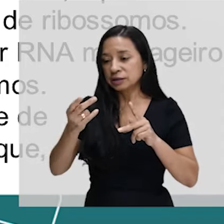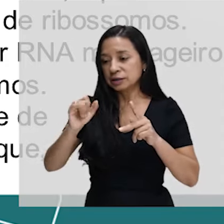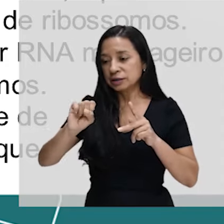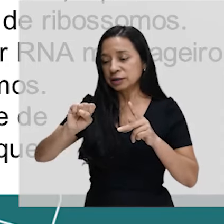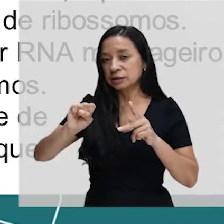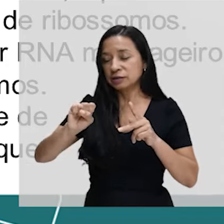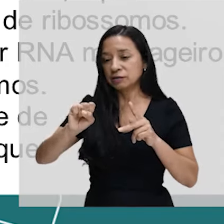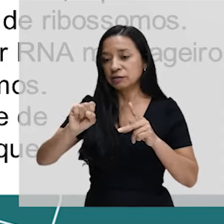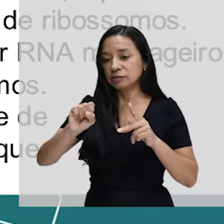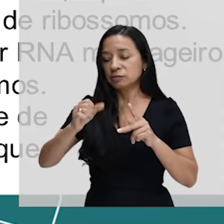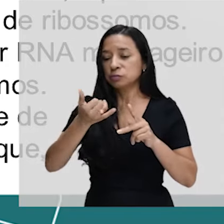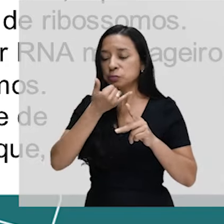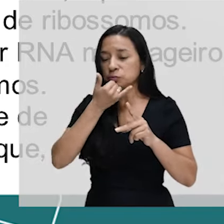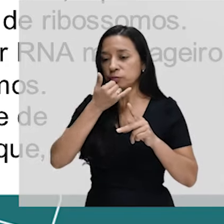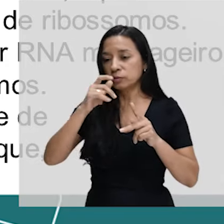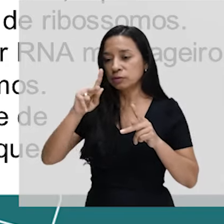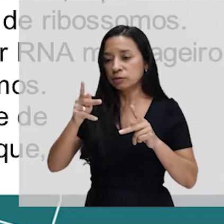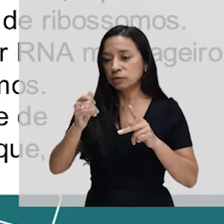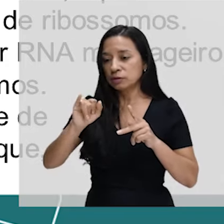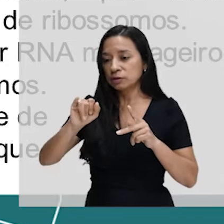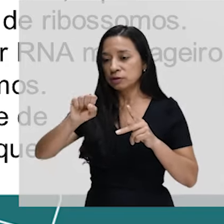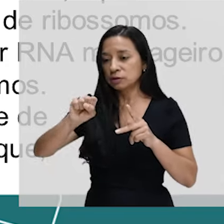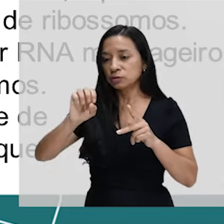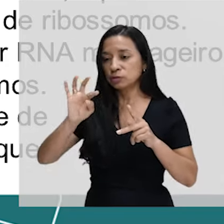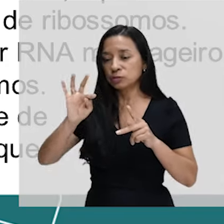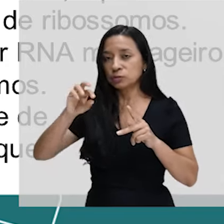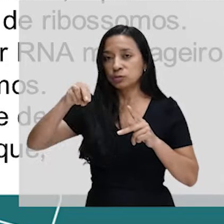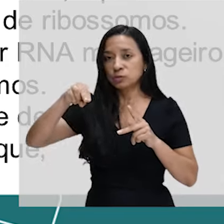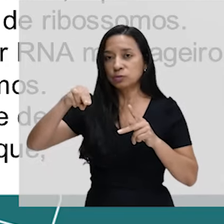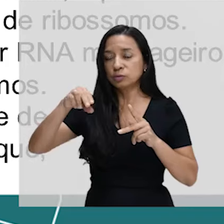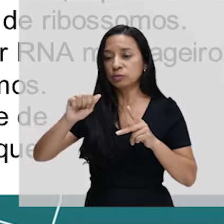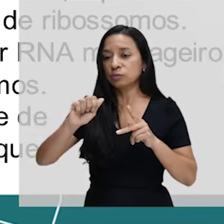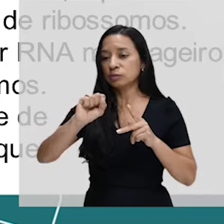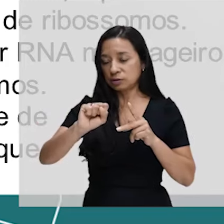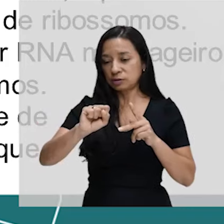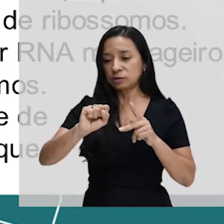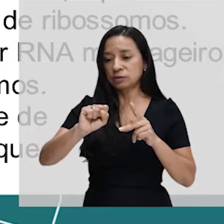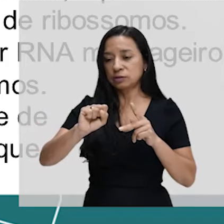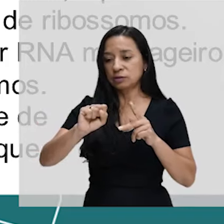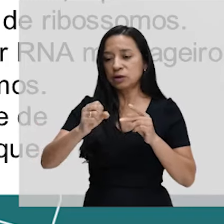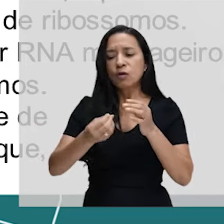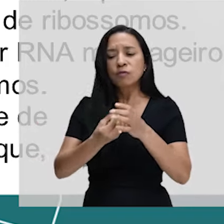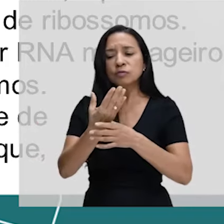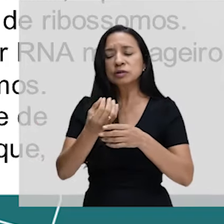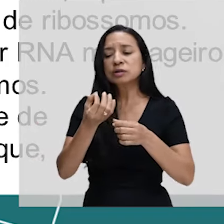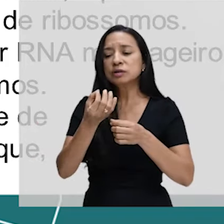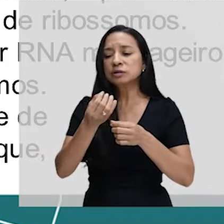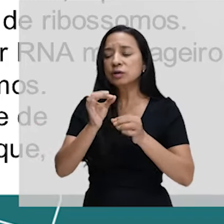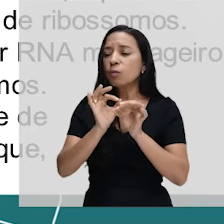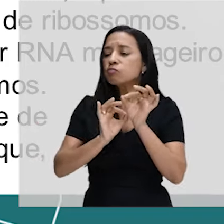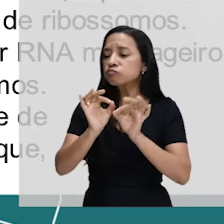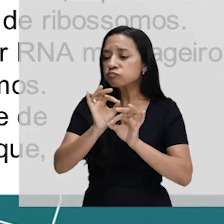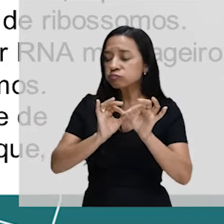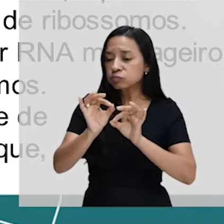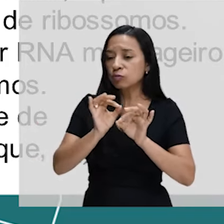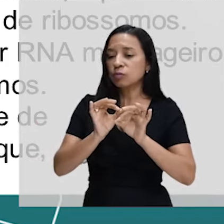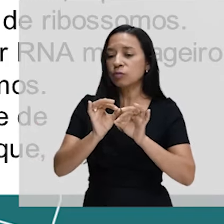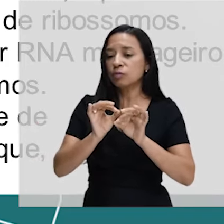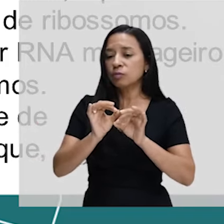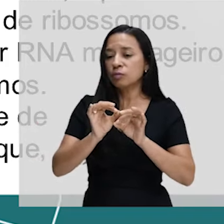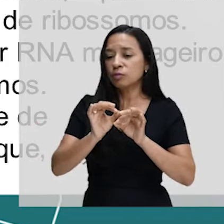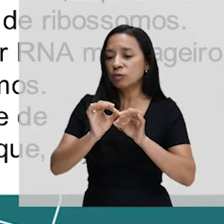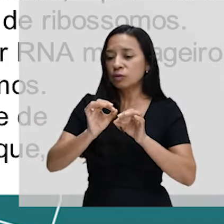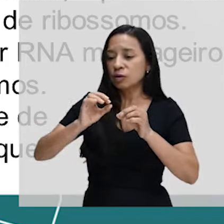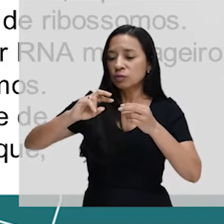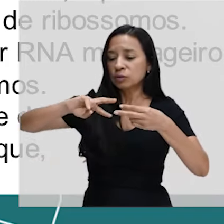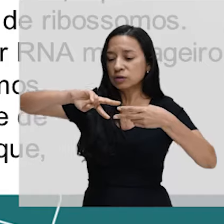Estona com H. Ok? Essas proteínas, elas funcionam como se fossem aquele tubo de linha, porque o DNA se